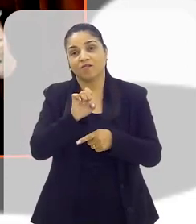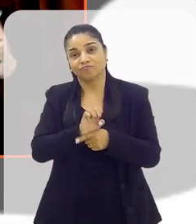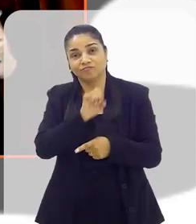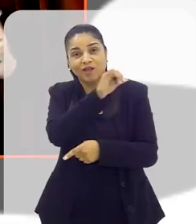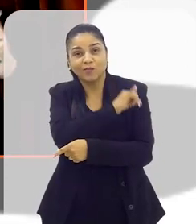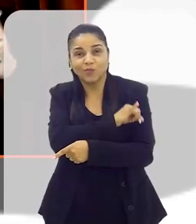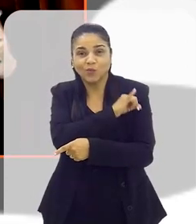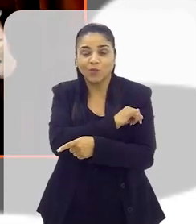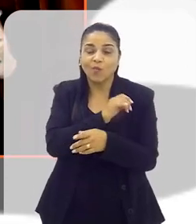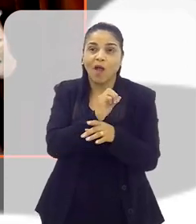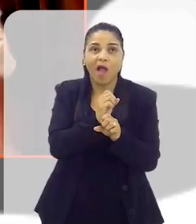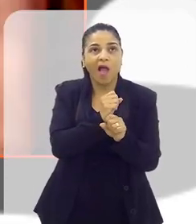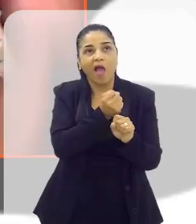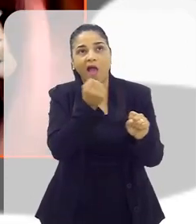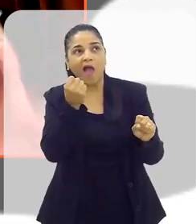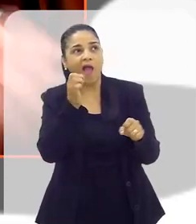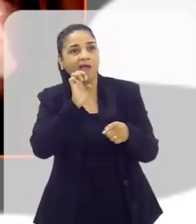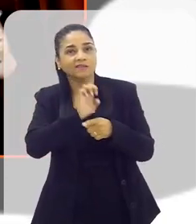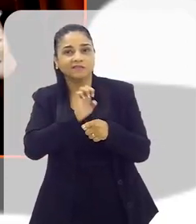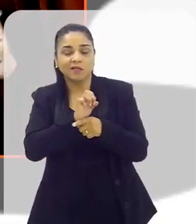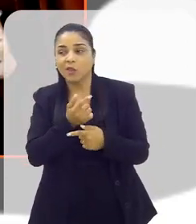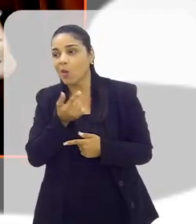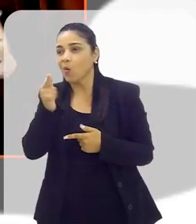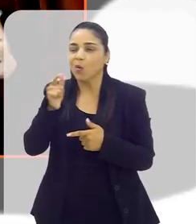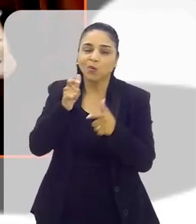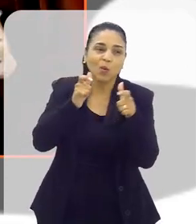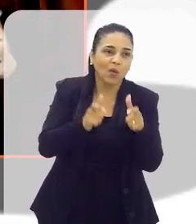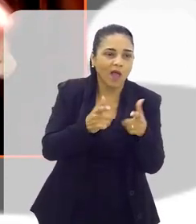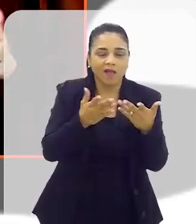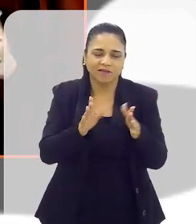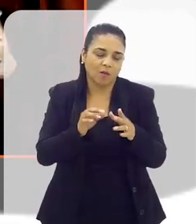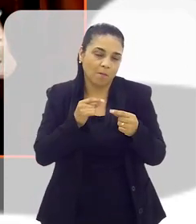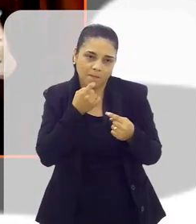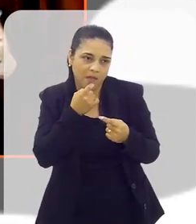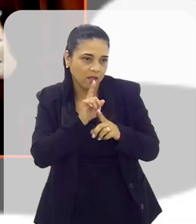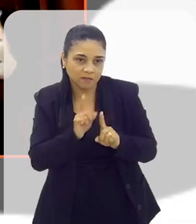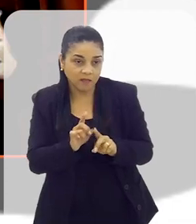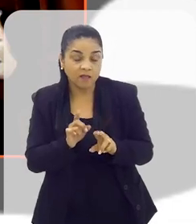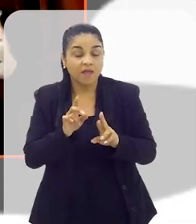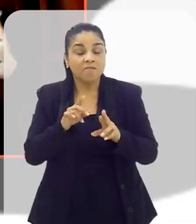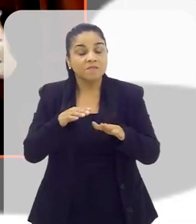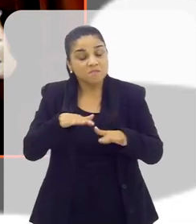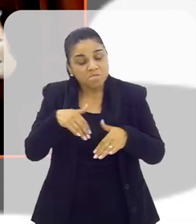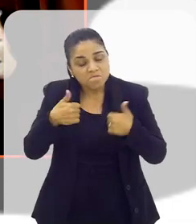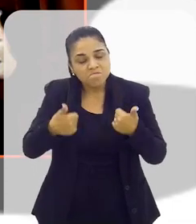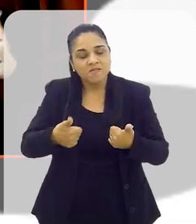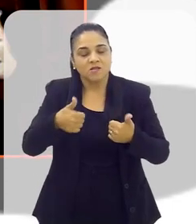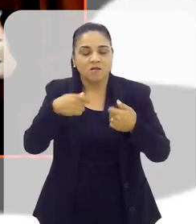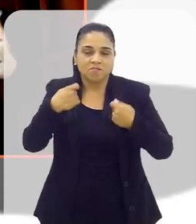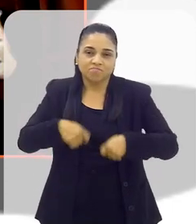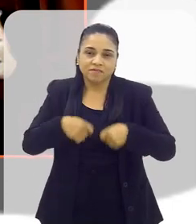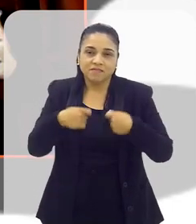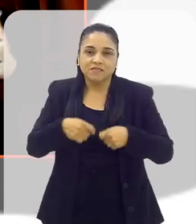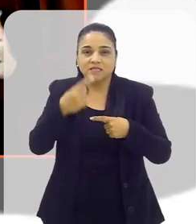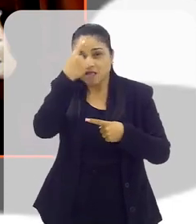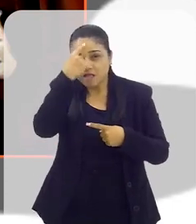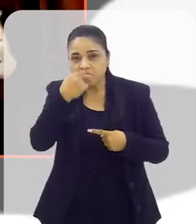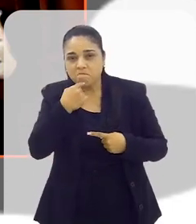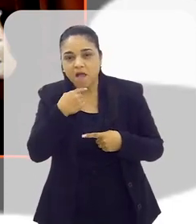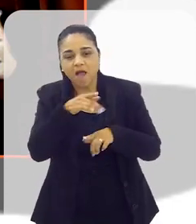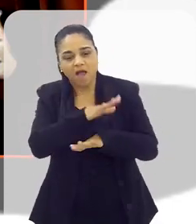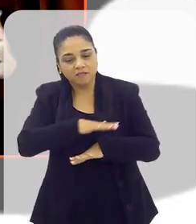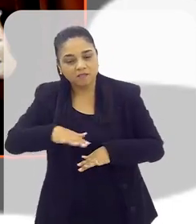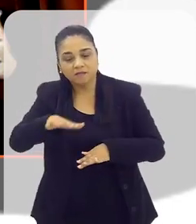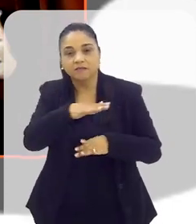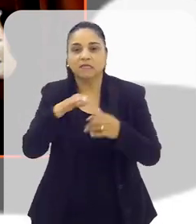Rio de Janeiro, não, o estado é muito grande, então é no outro lugar, não é perto. Quer dizer, a gente tem que melhorar essa imagem, na